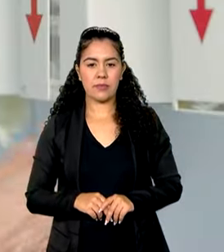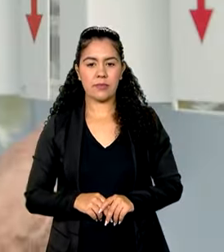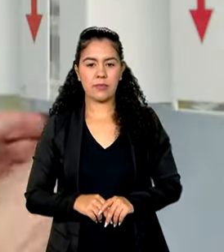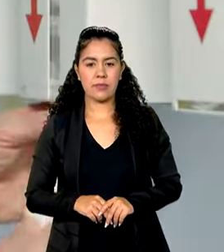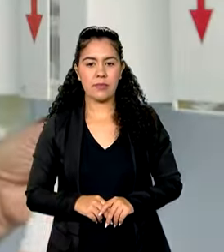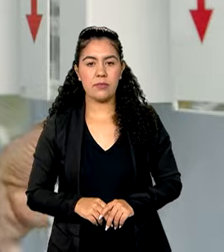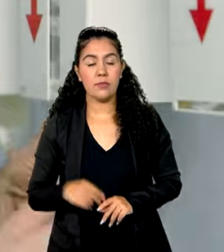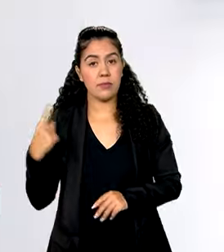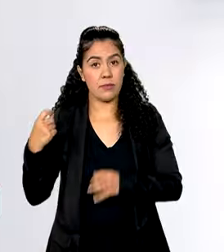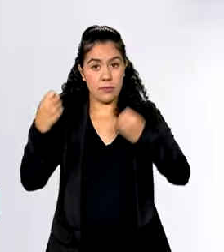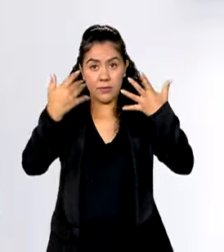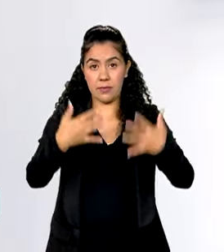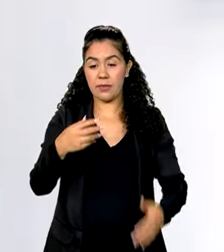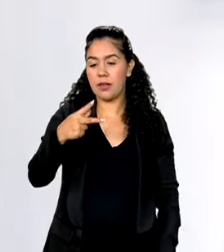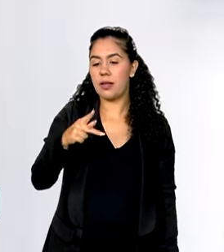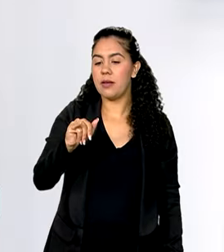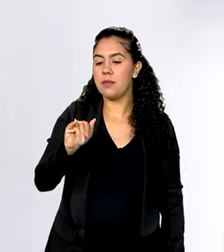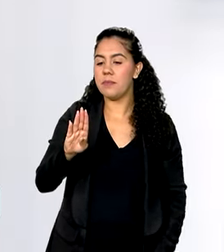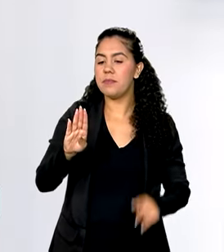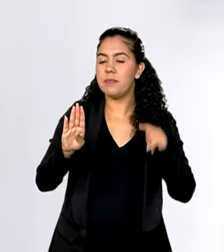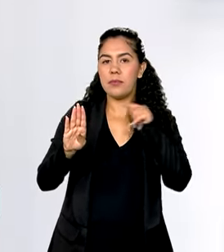O PIB é